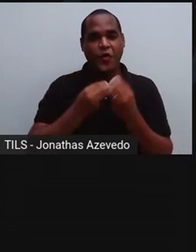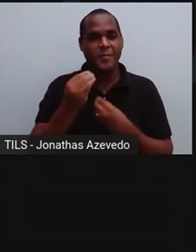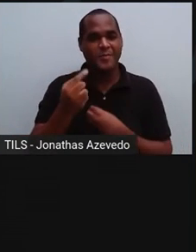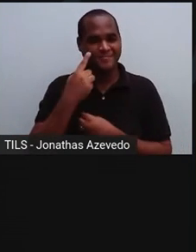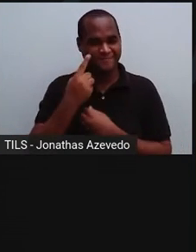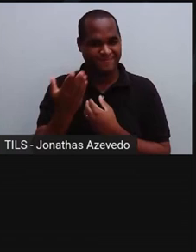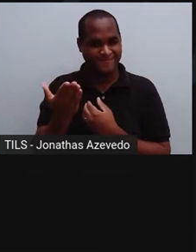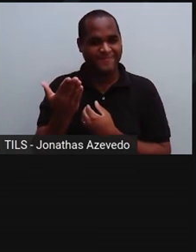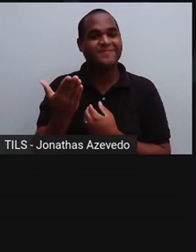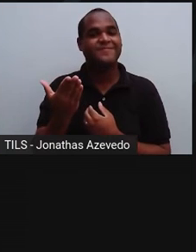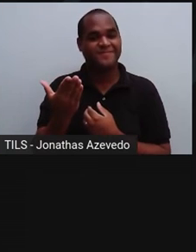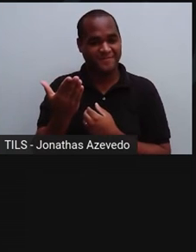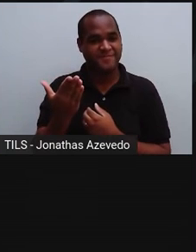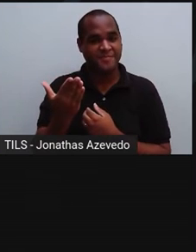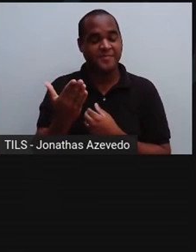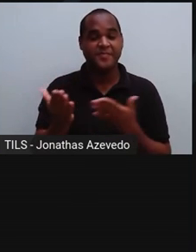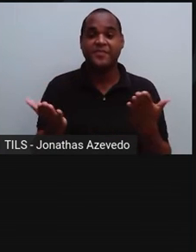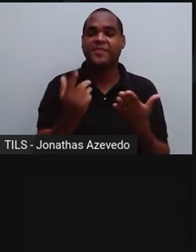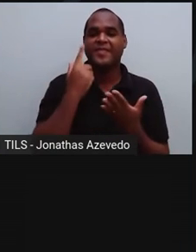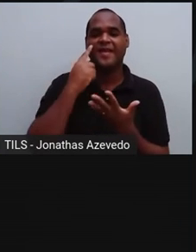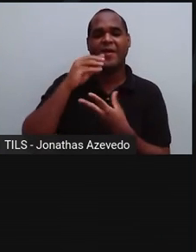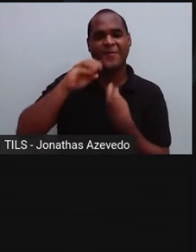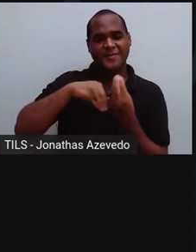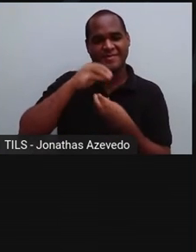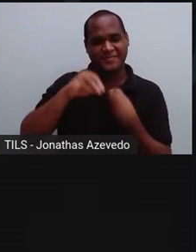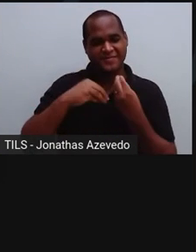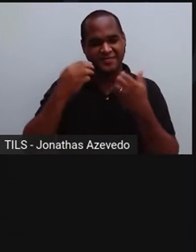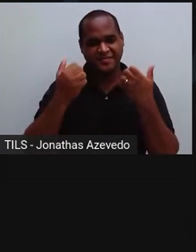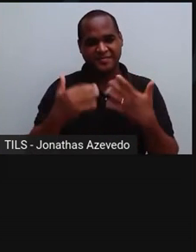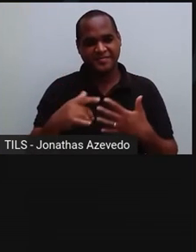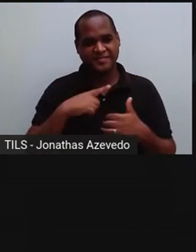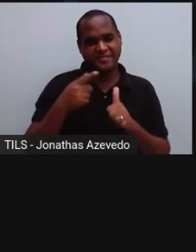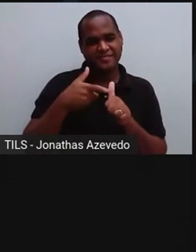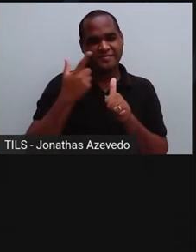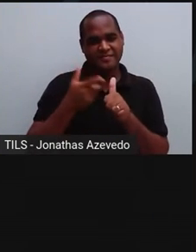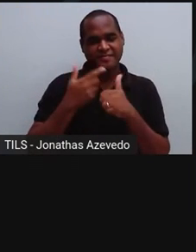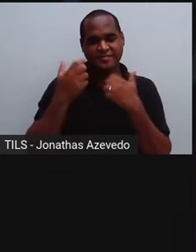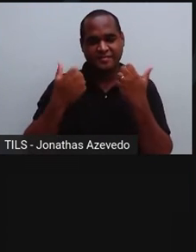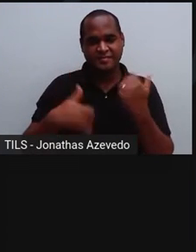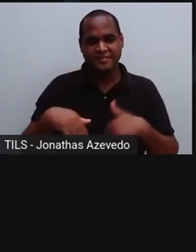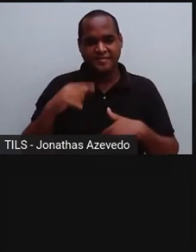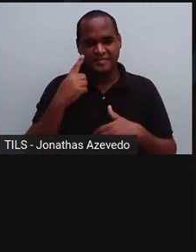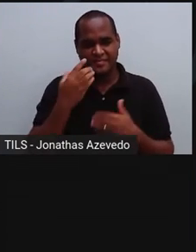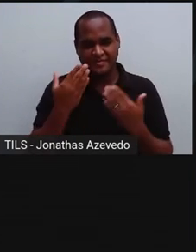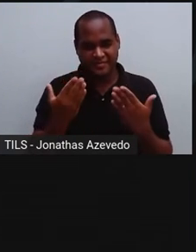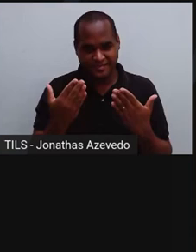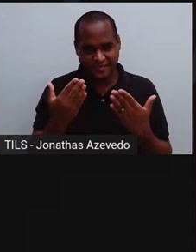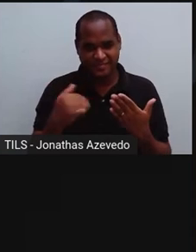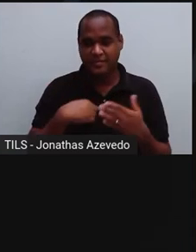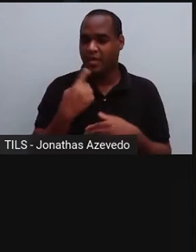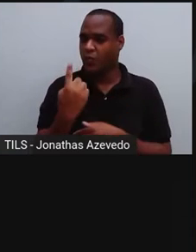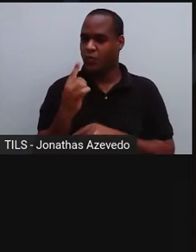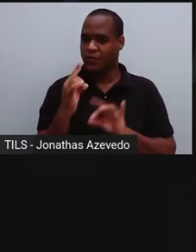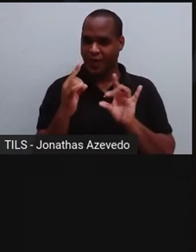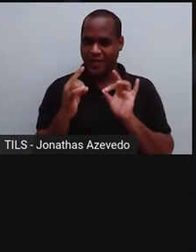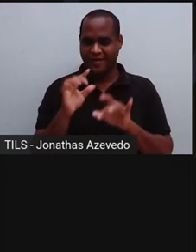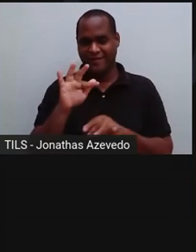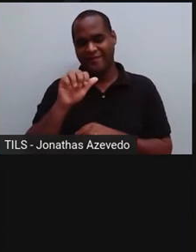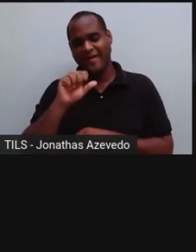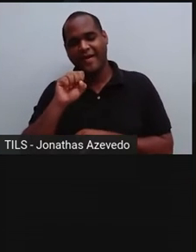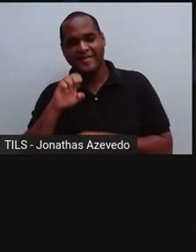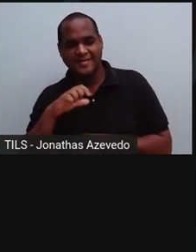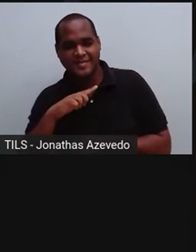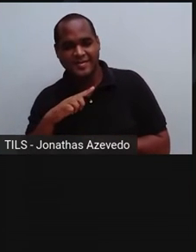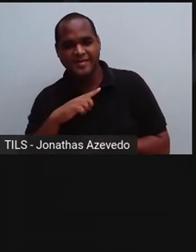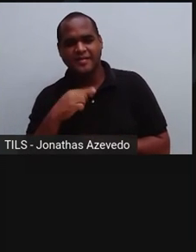homogêneas. As misturas homogêneas apresentam-se de forma uniforme, em apenas uma fase, monofásica.